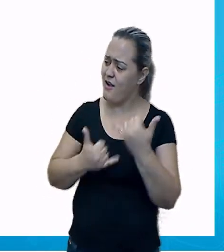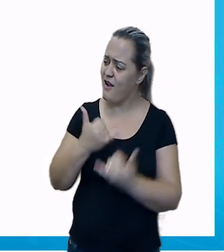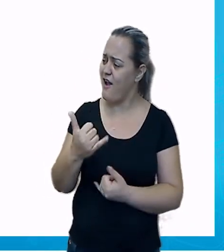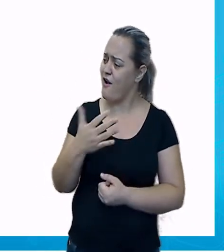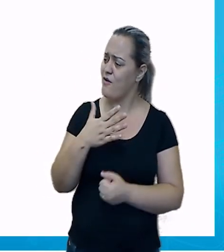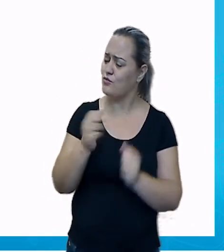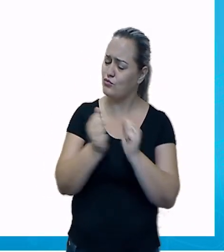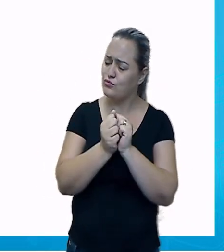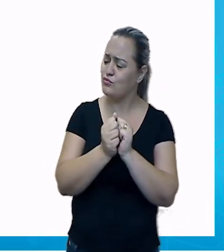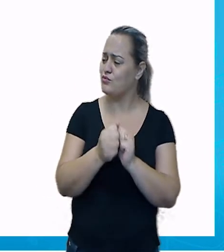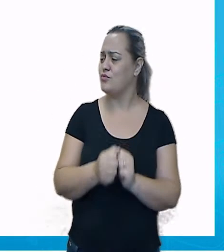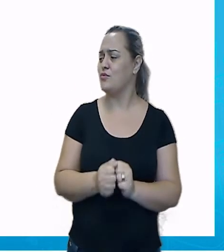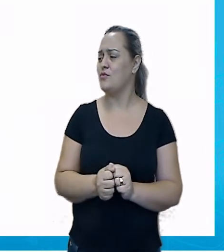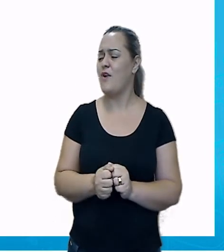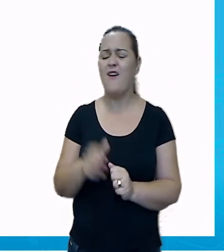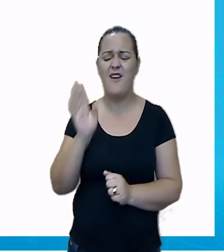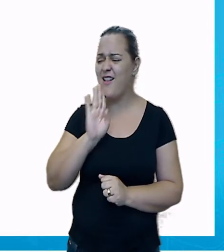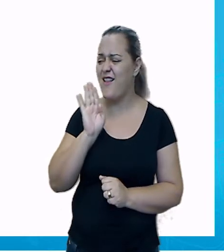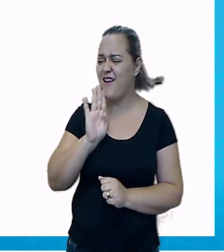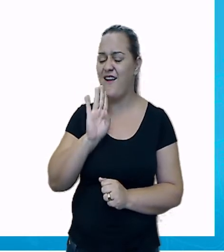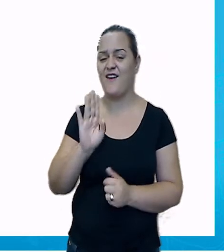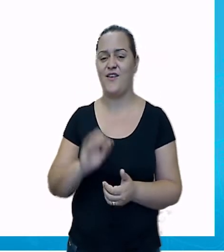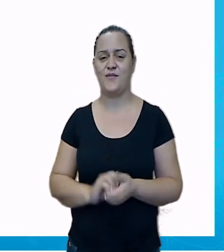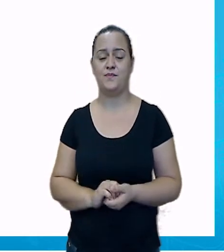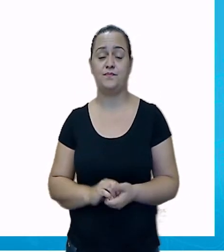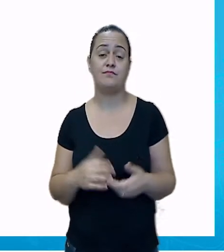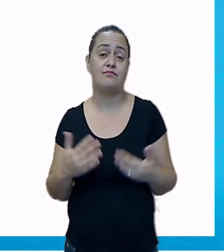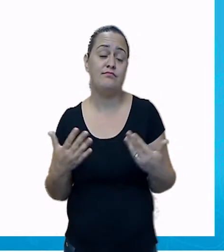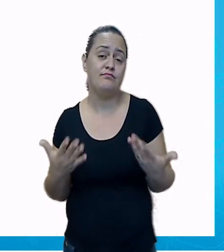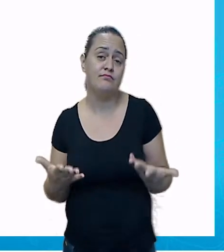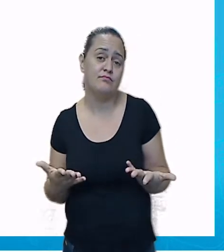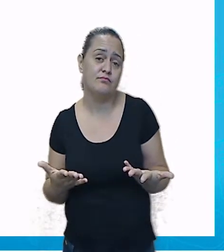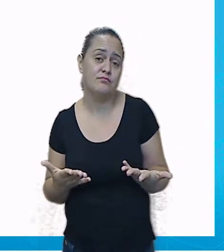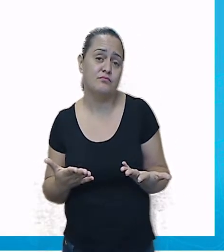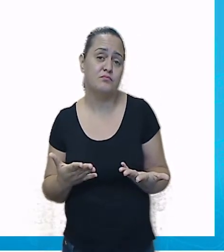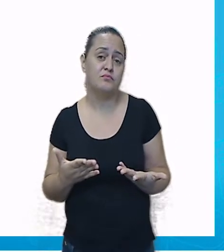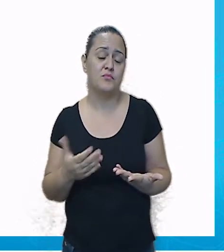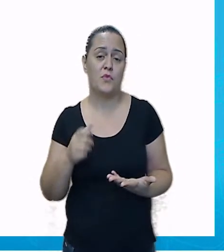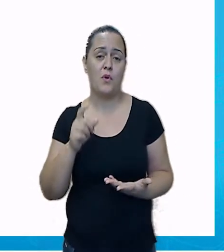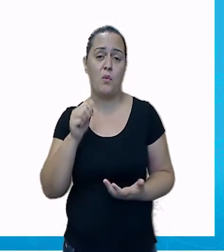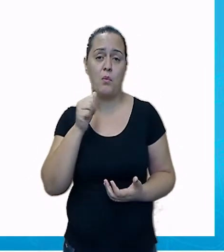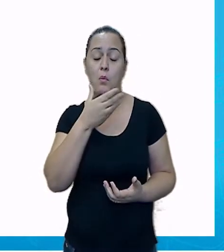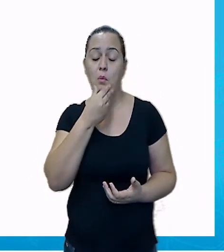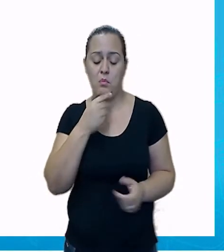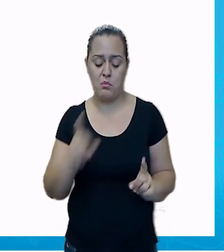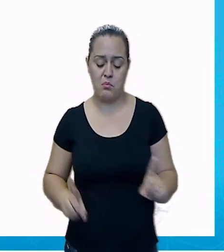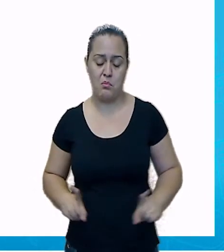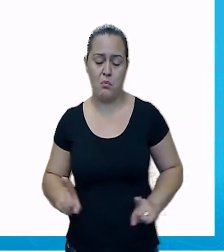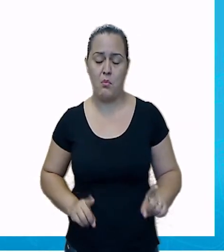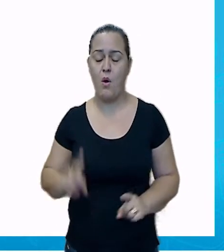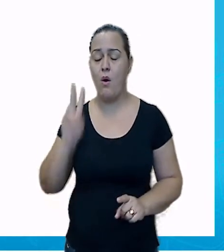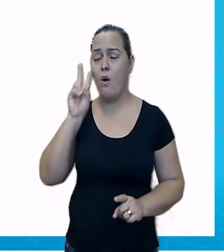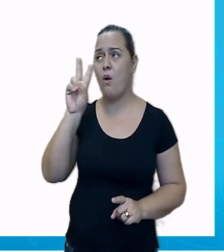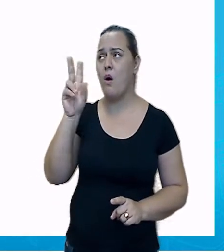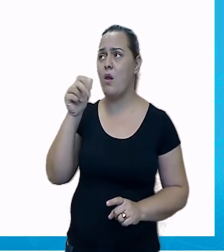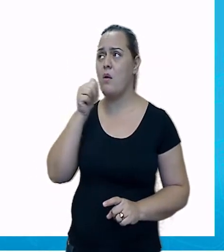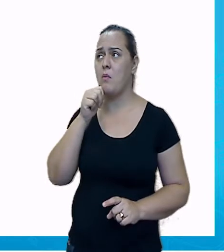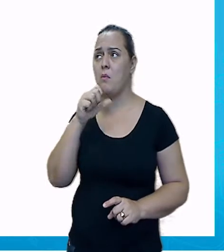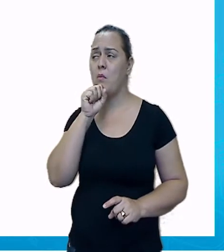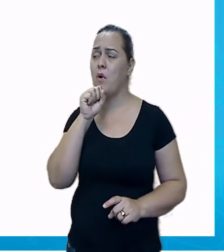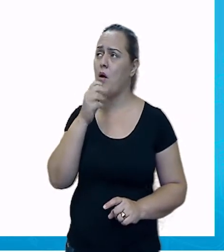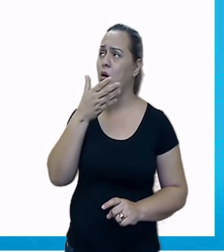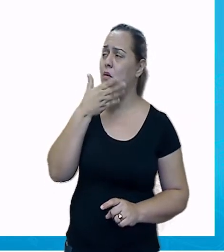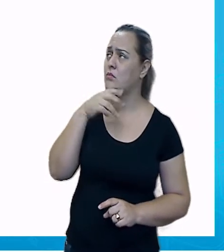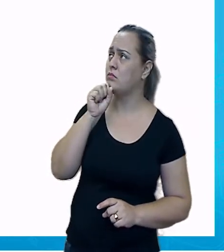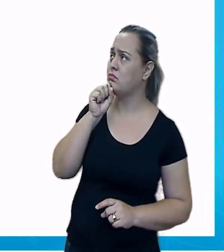vai ser muito legal. O garotinho olha a sua mãe, seu pai e a prima. Ele